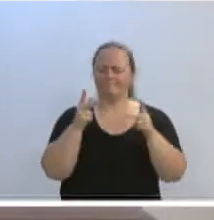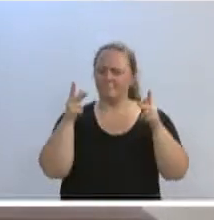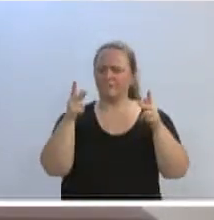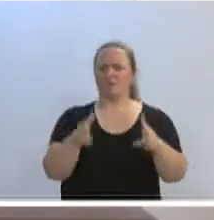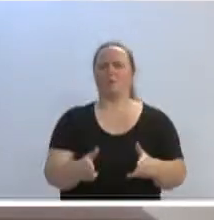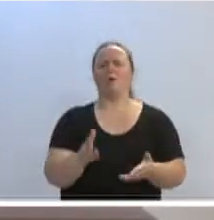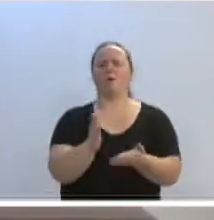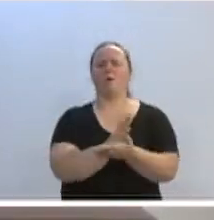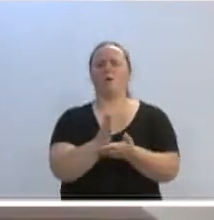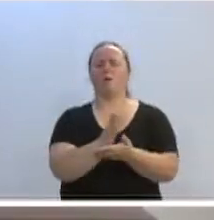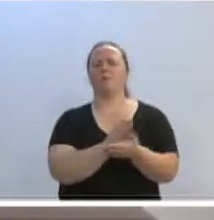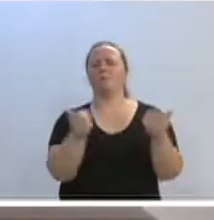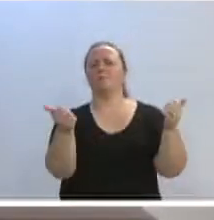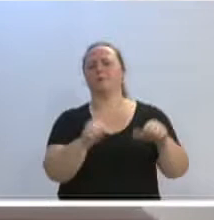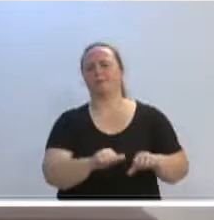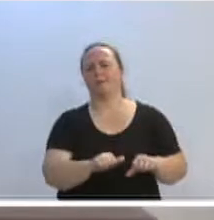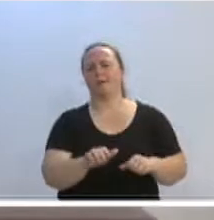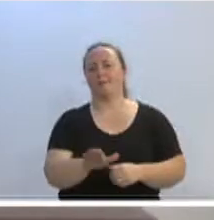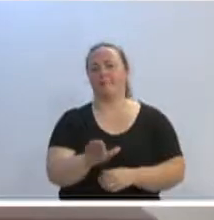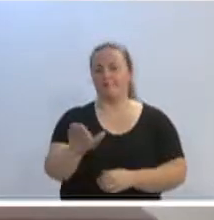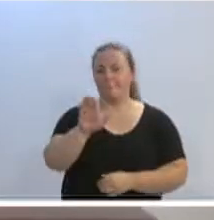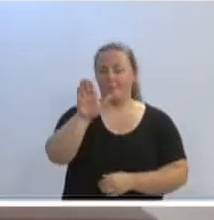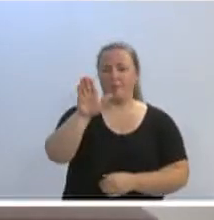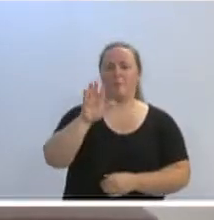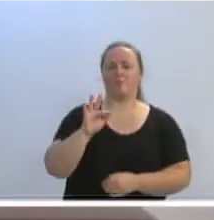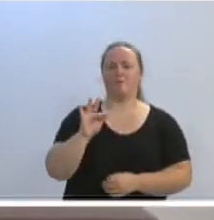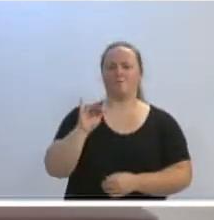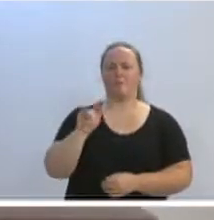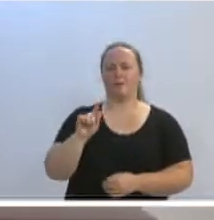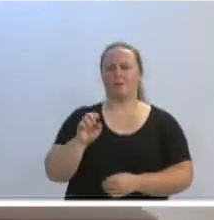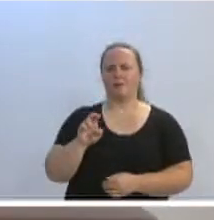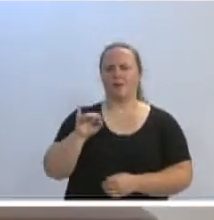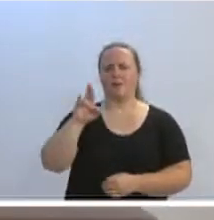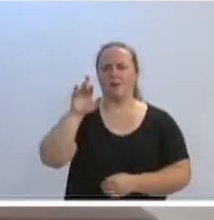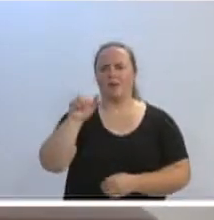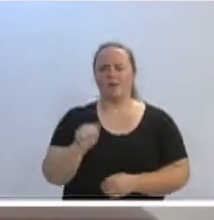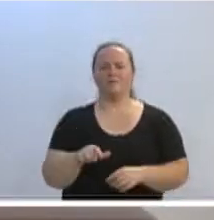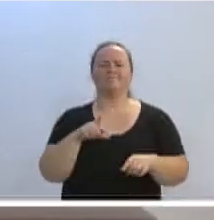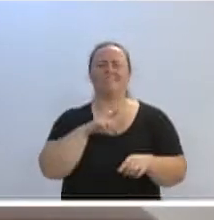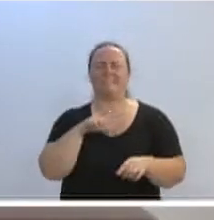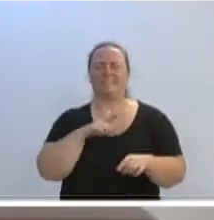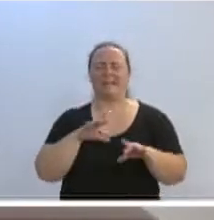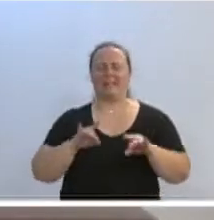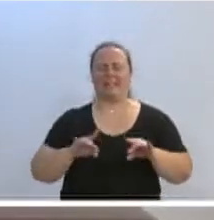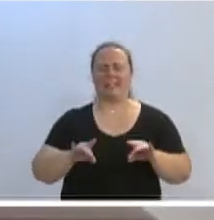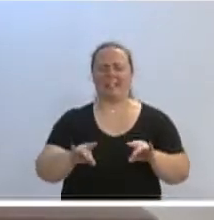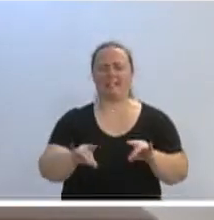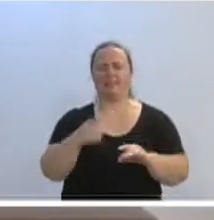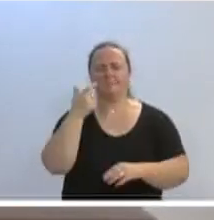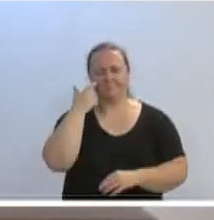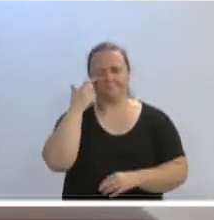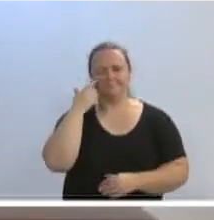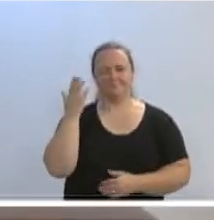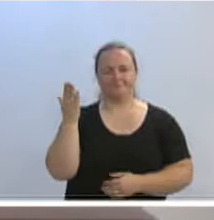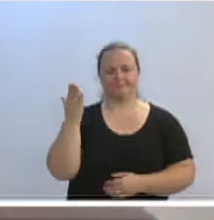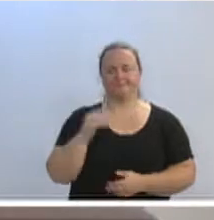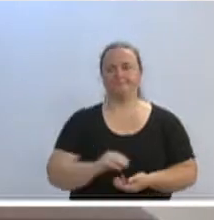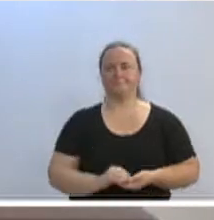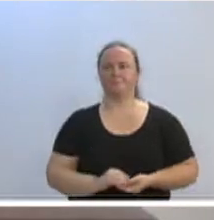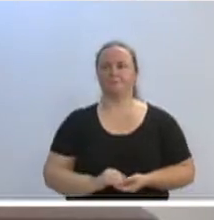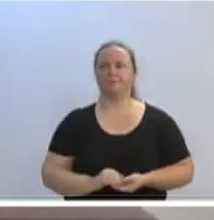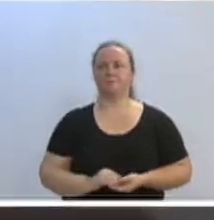Ainda pior algumas, como o Morro da Figueira, Emil Vemmut, onde é comum ver o Macalama e muitos descasos. Vamos recordar aí com a ajuda da TVL.